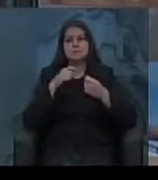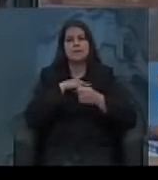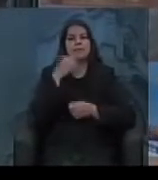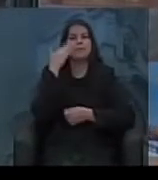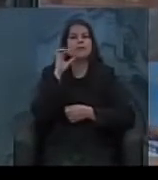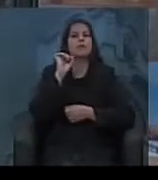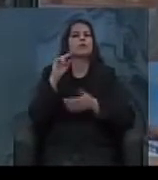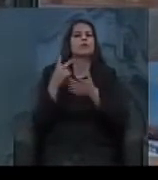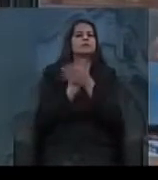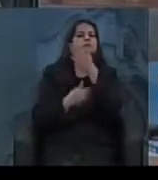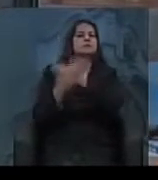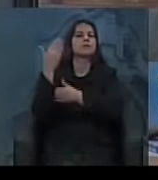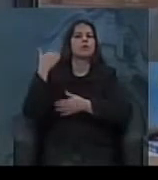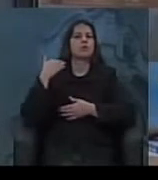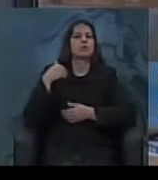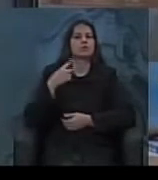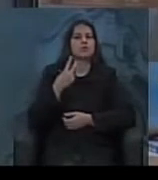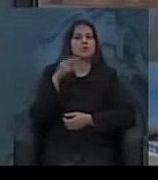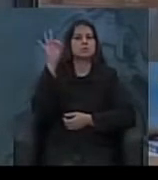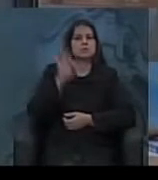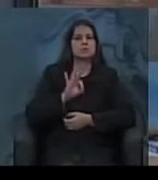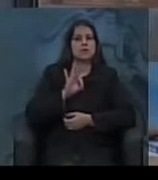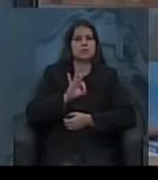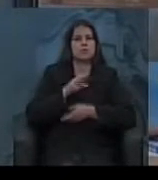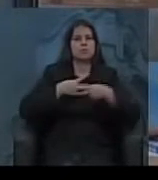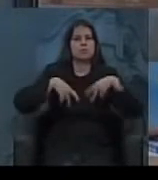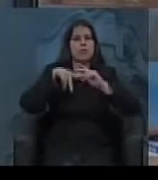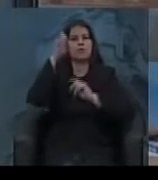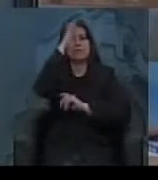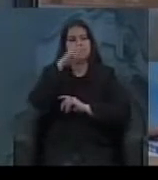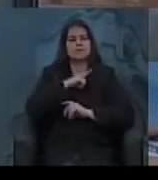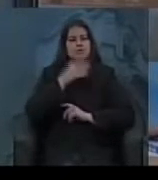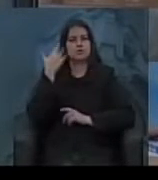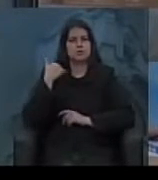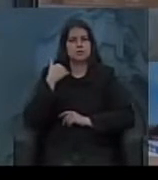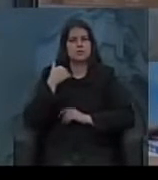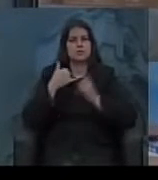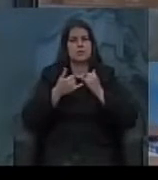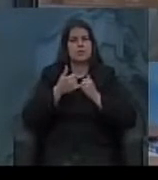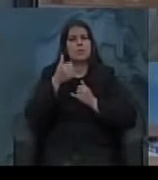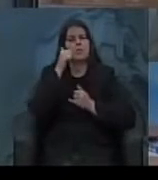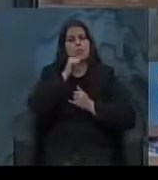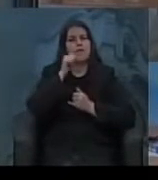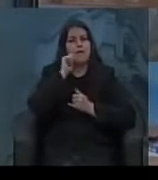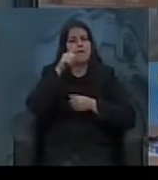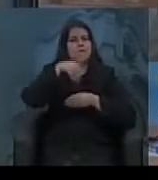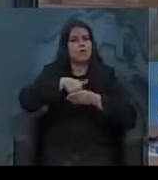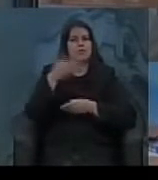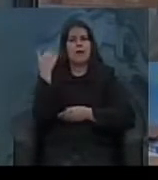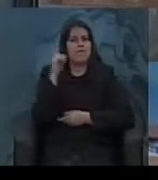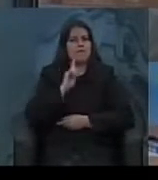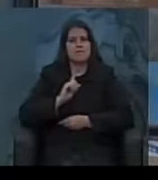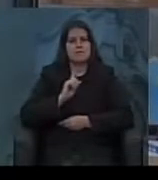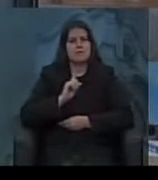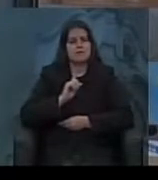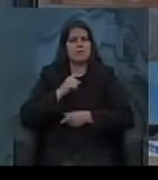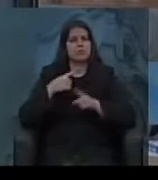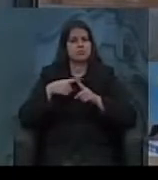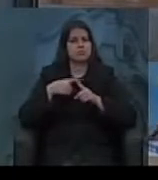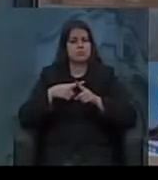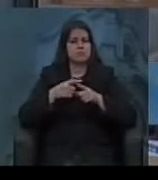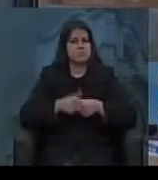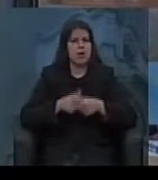eleições daquela época. 2% da população brasileira votava, ou seja, as mulheres não tinham direito a voto. Uma boa